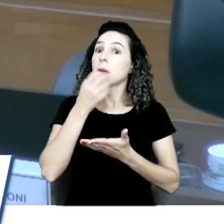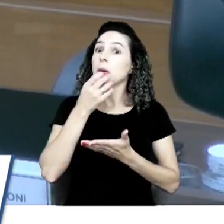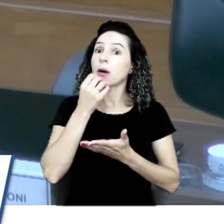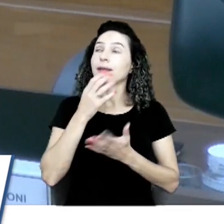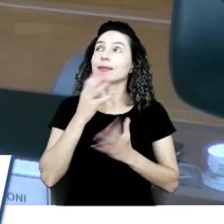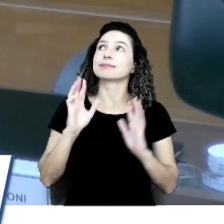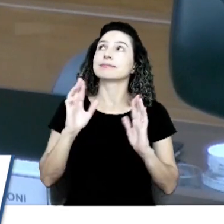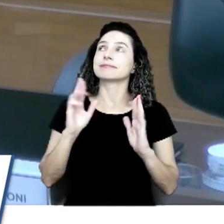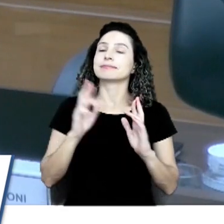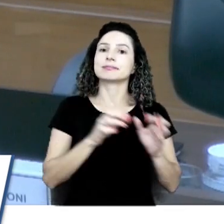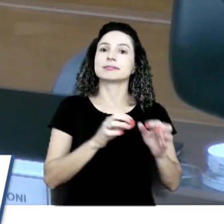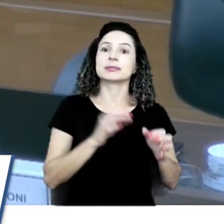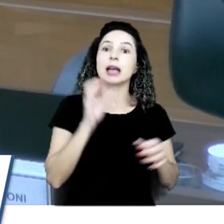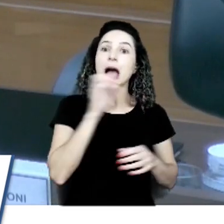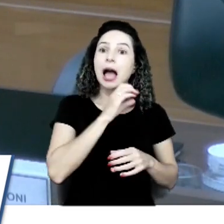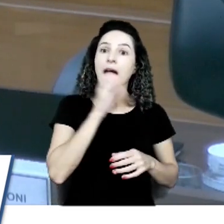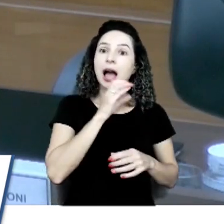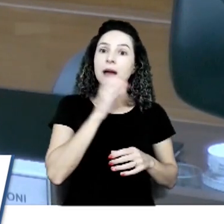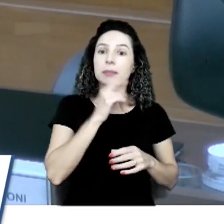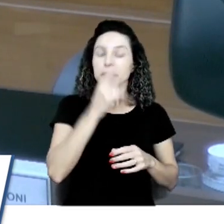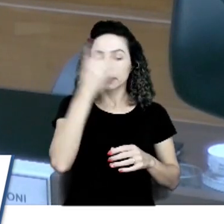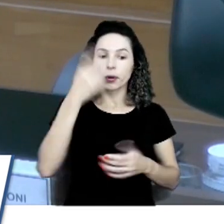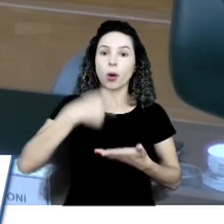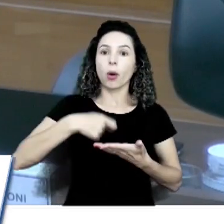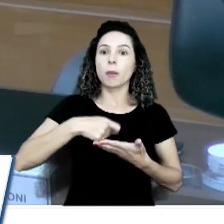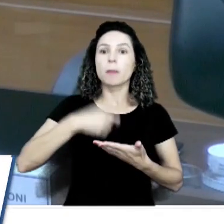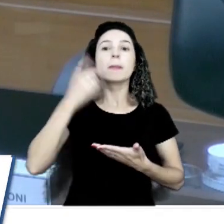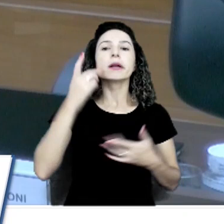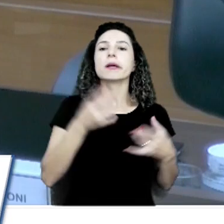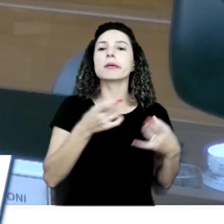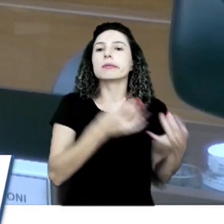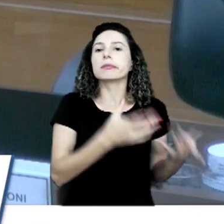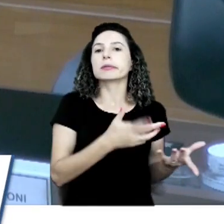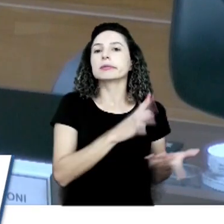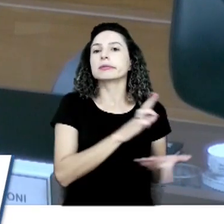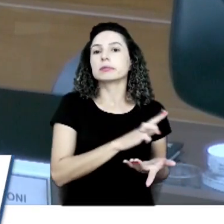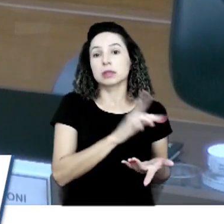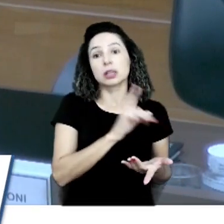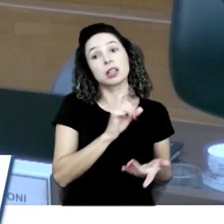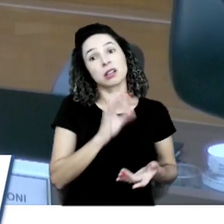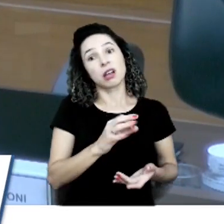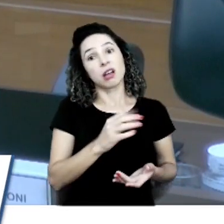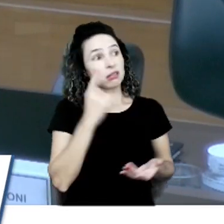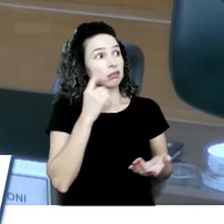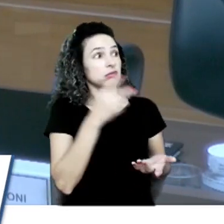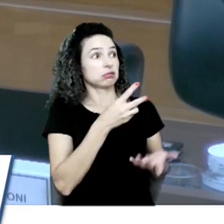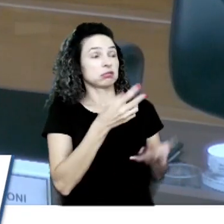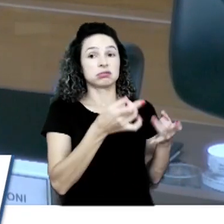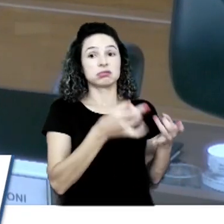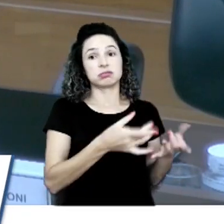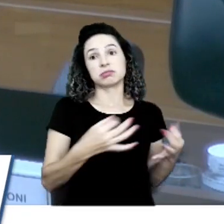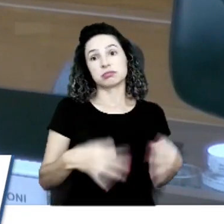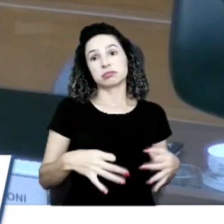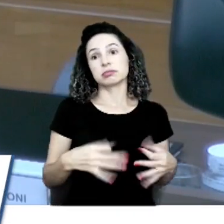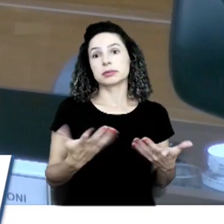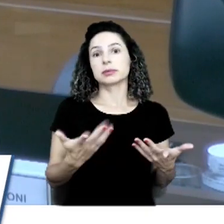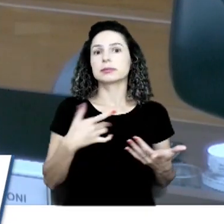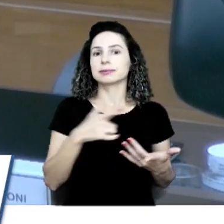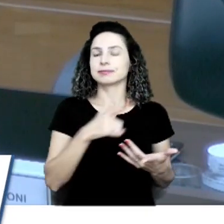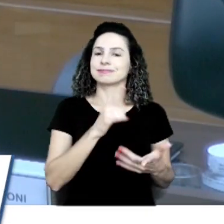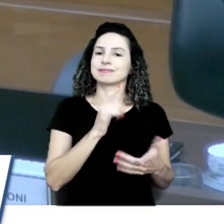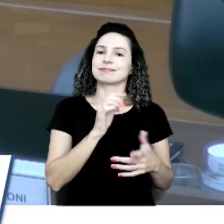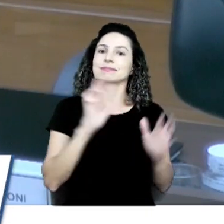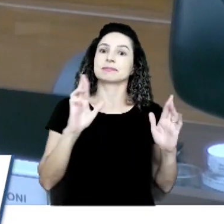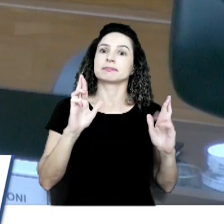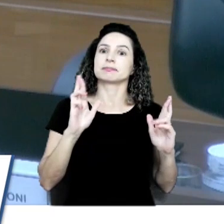que agilize, que os pessoal ficam cobrando a gente achando que está abandonado e está mesmo, né, no jeito que está. Mas a gente espera, como você mesmo disse,